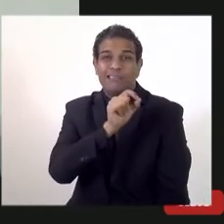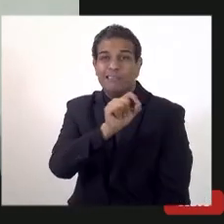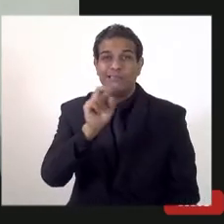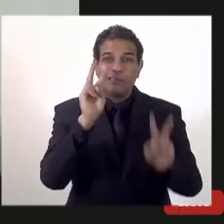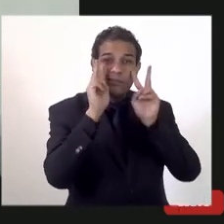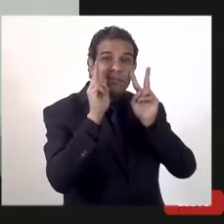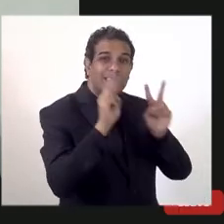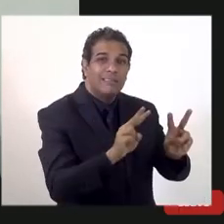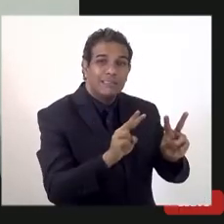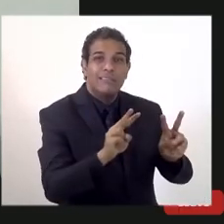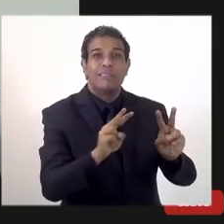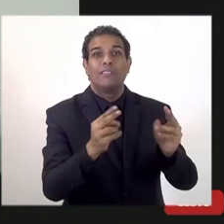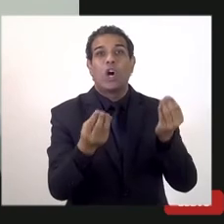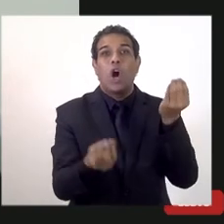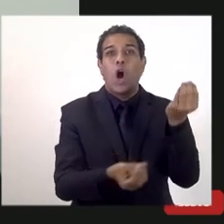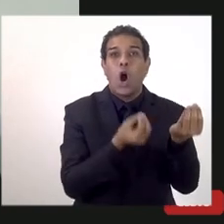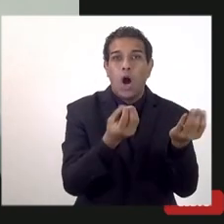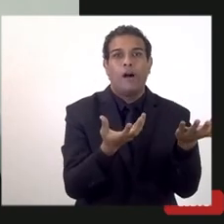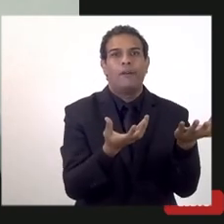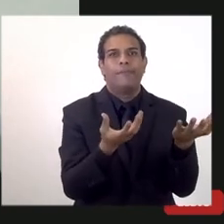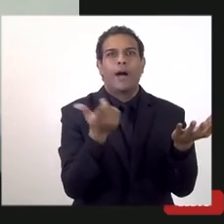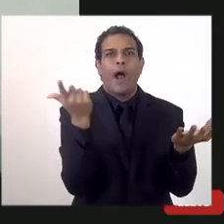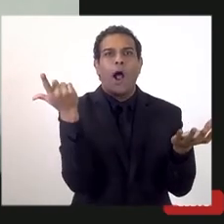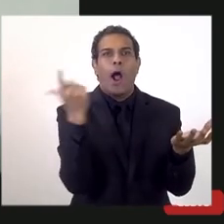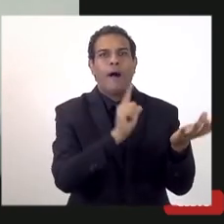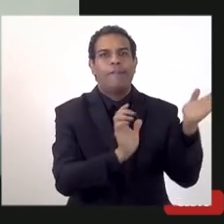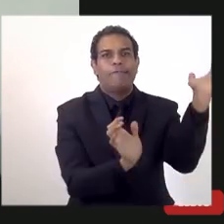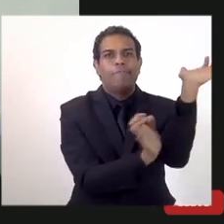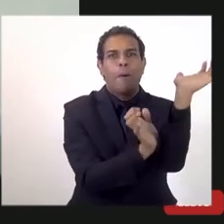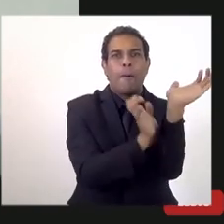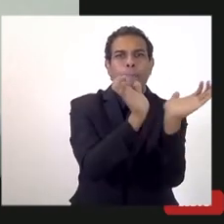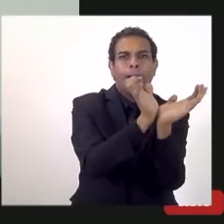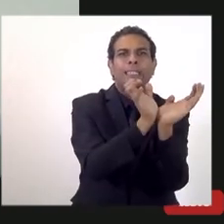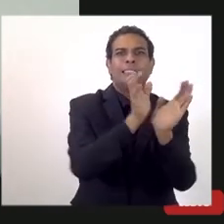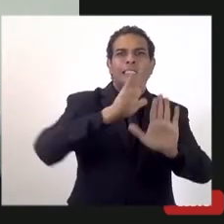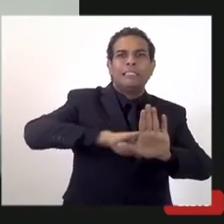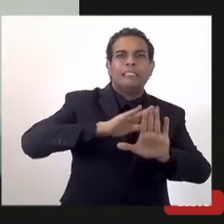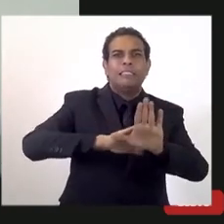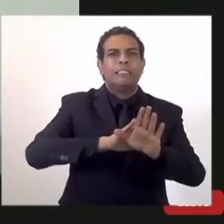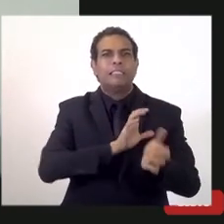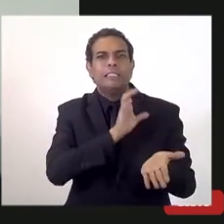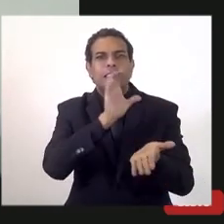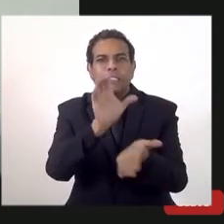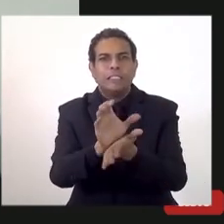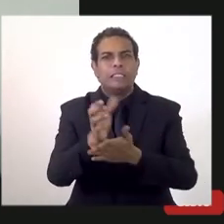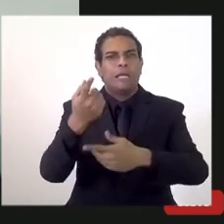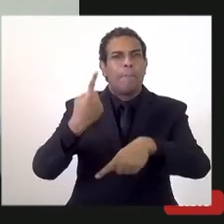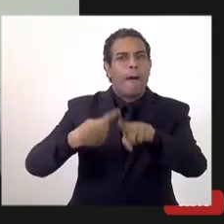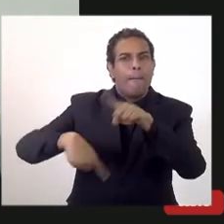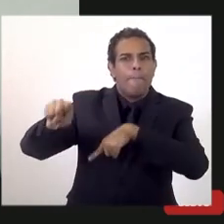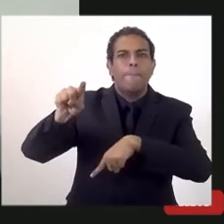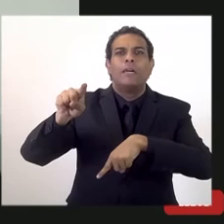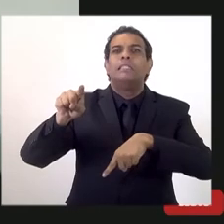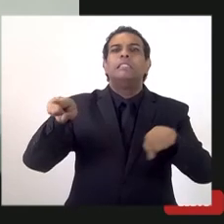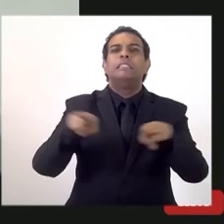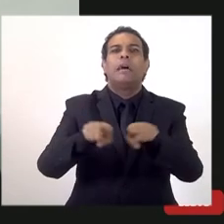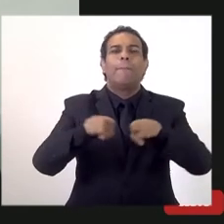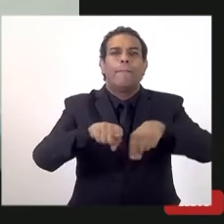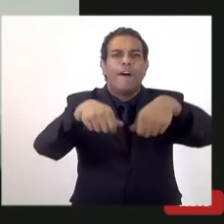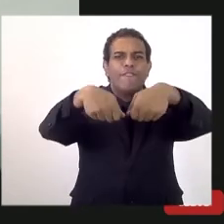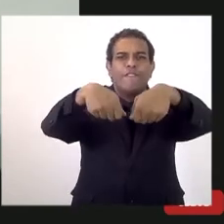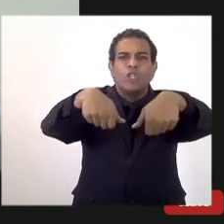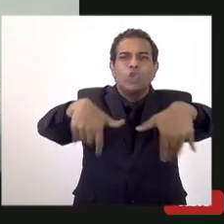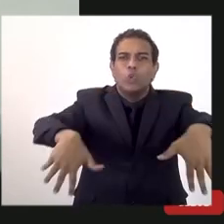burocracia para o fomento e para a realização de investimentos e uma questão de infraestrutura.